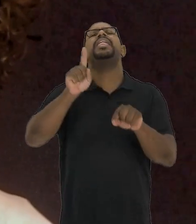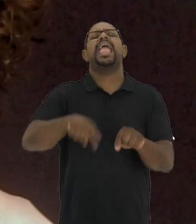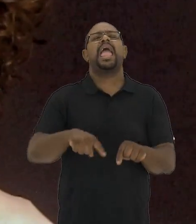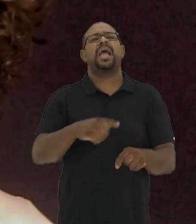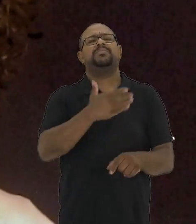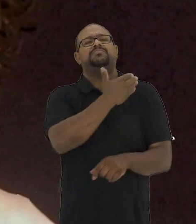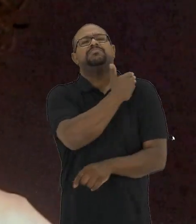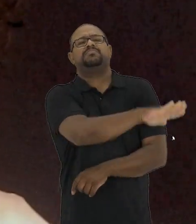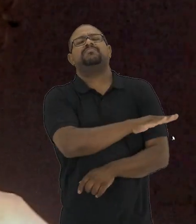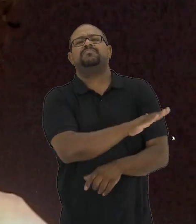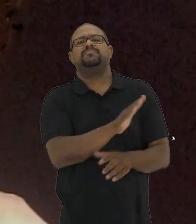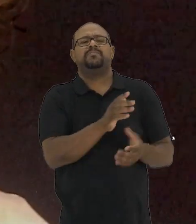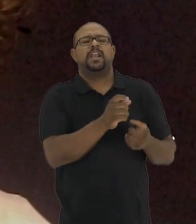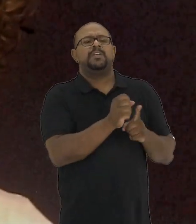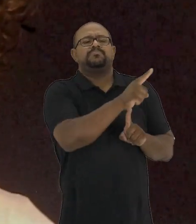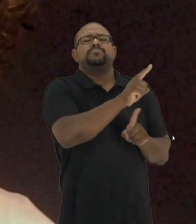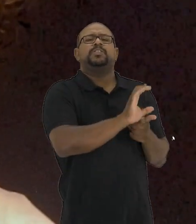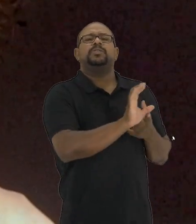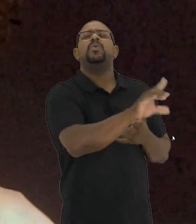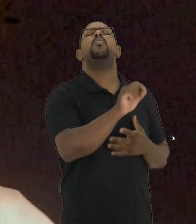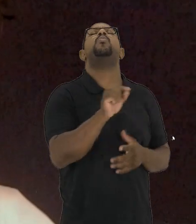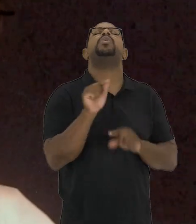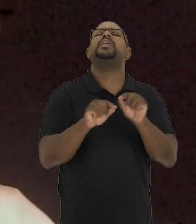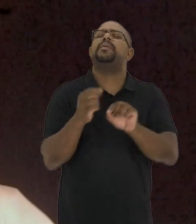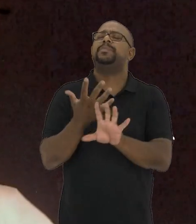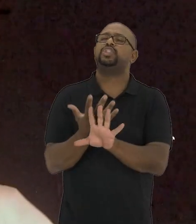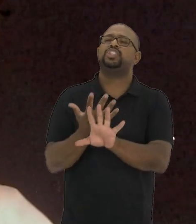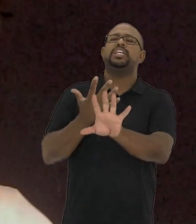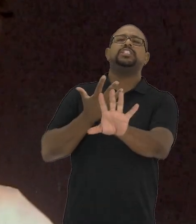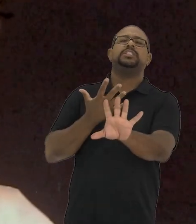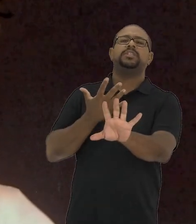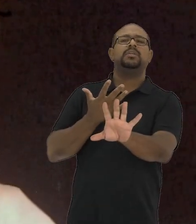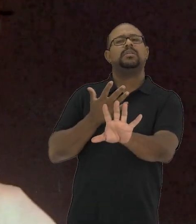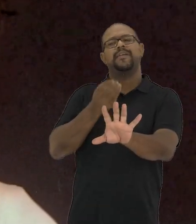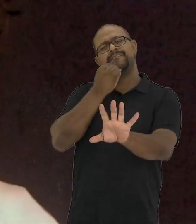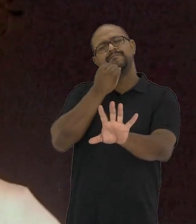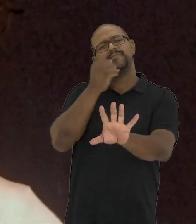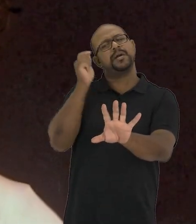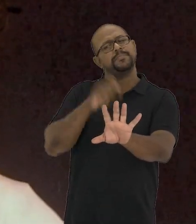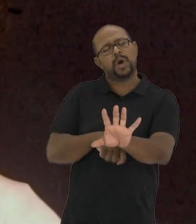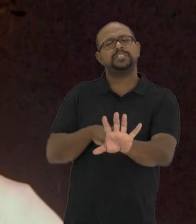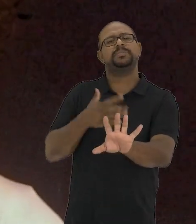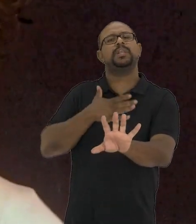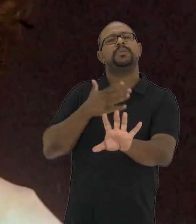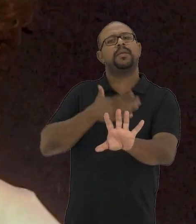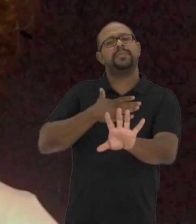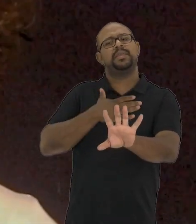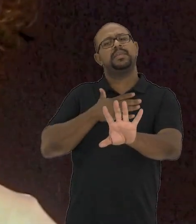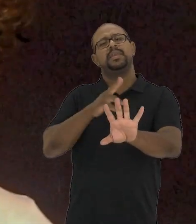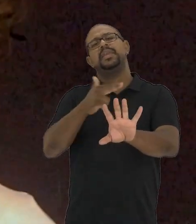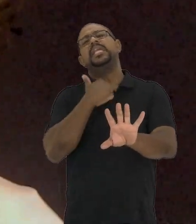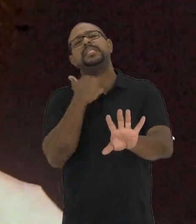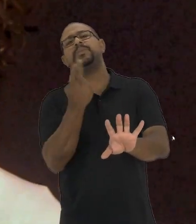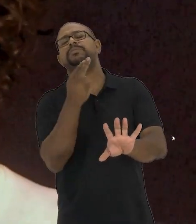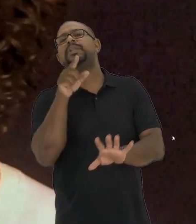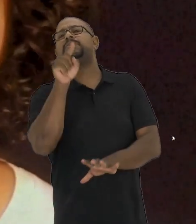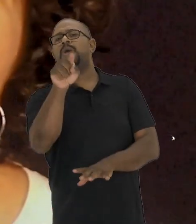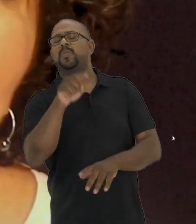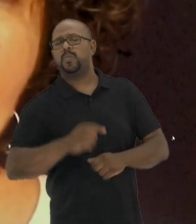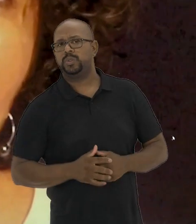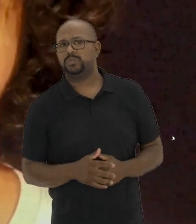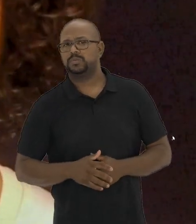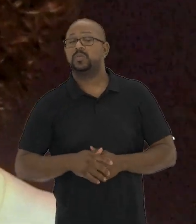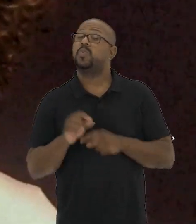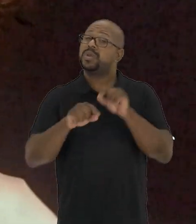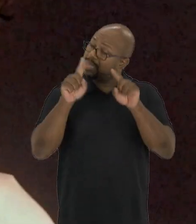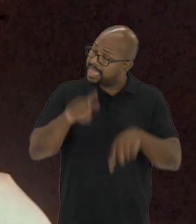que pensamos qual a dimensão das exclusões, o que me distancia diante do que é possibilidade para mim e